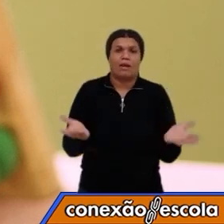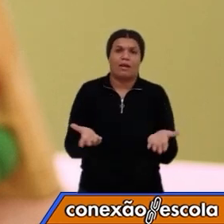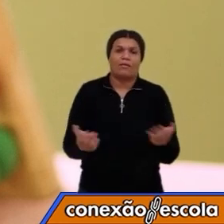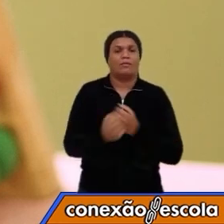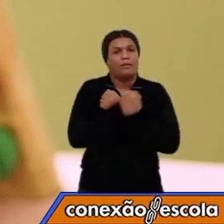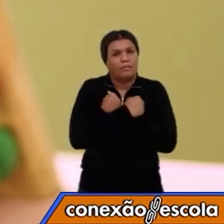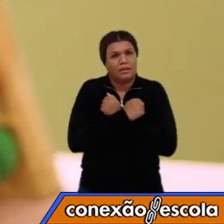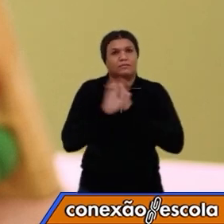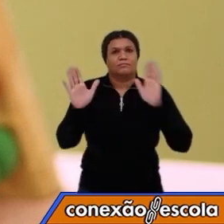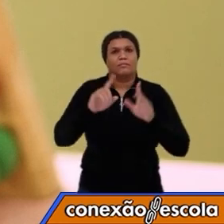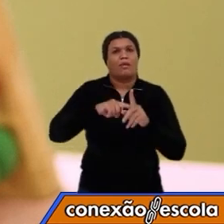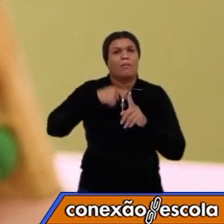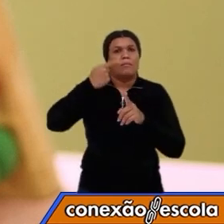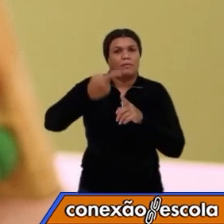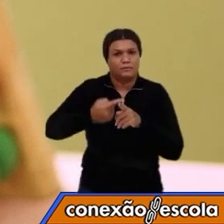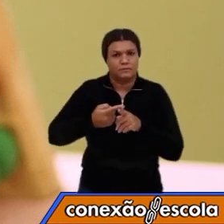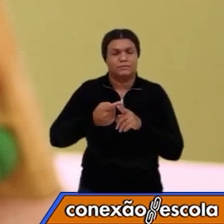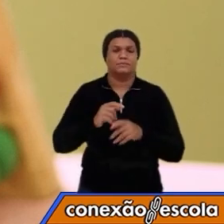e até a próxima.